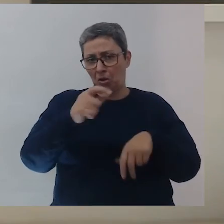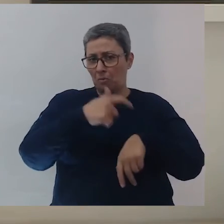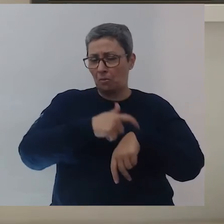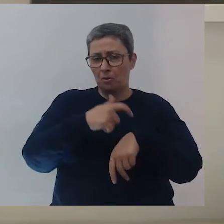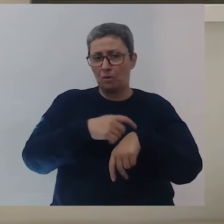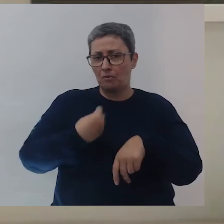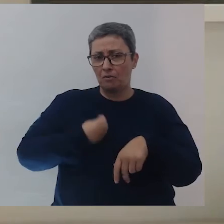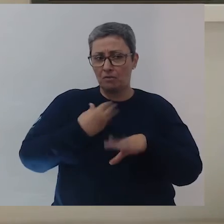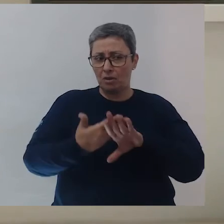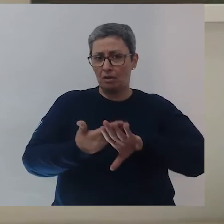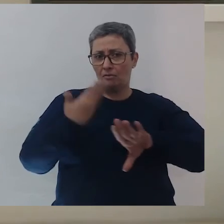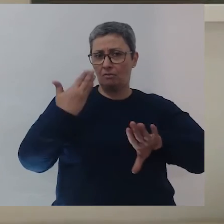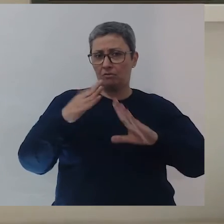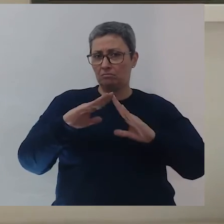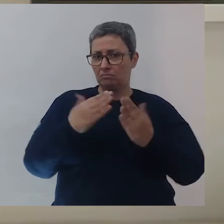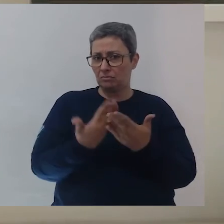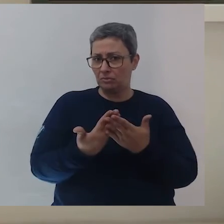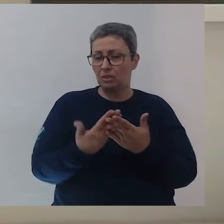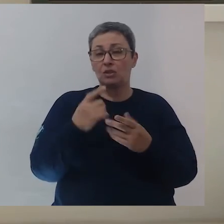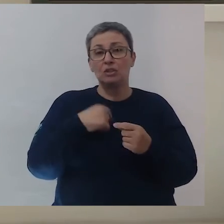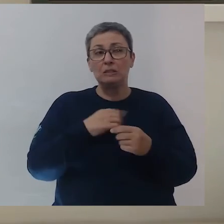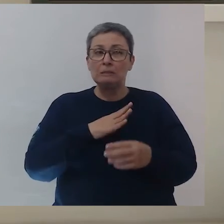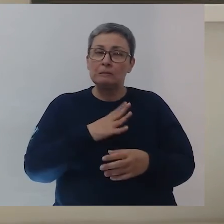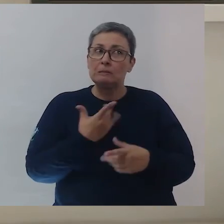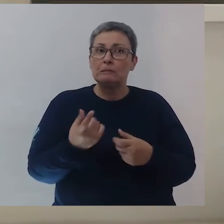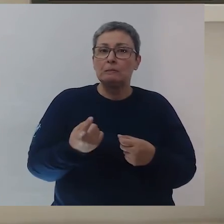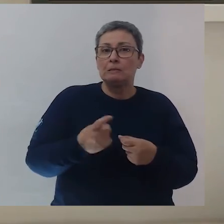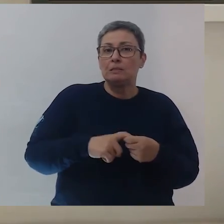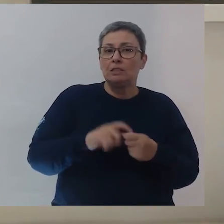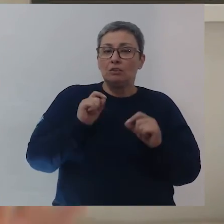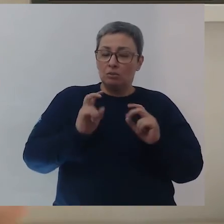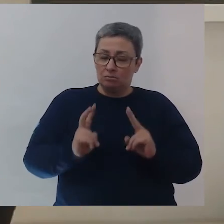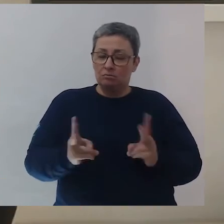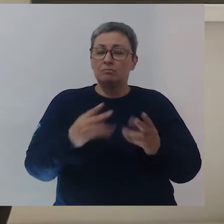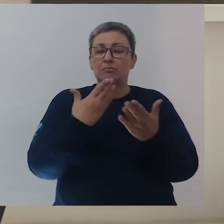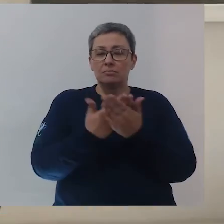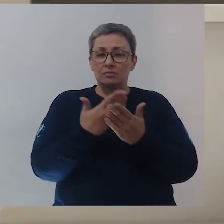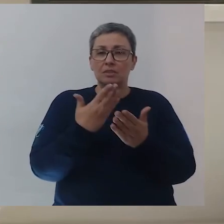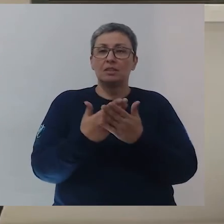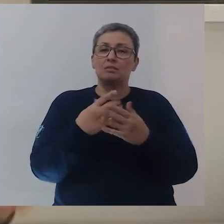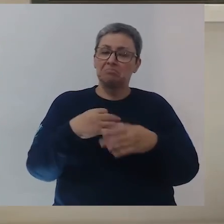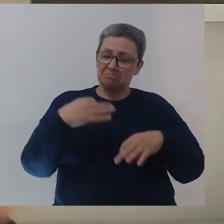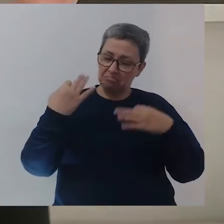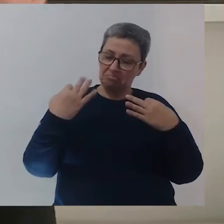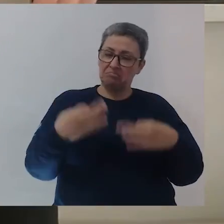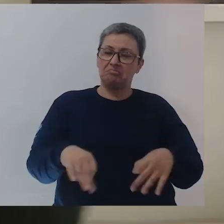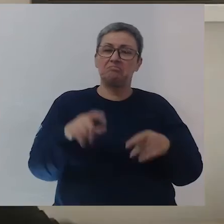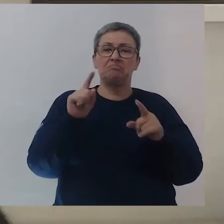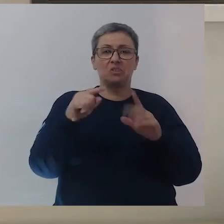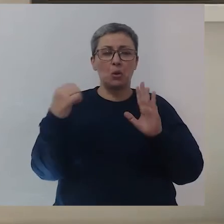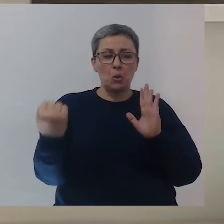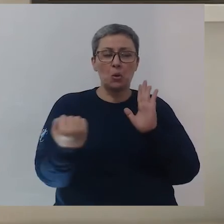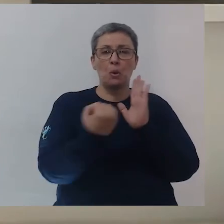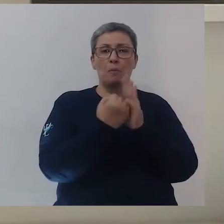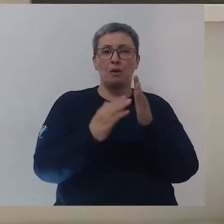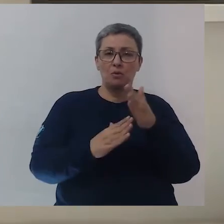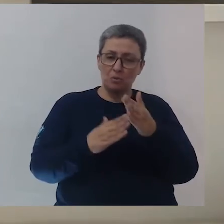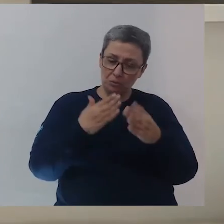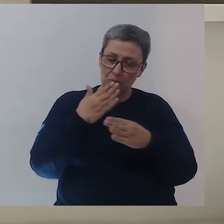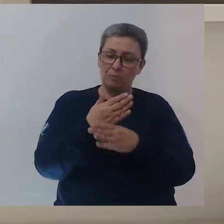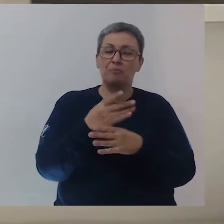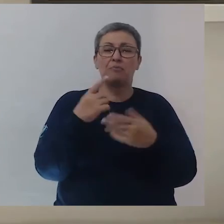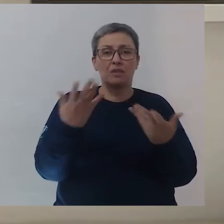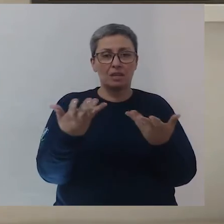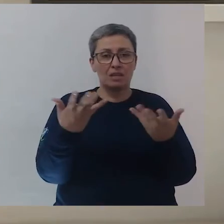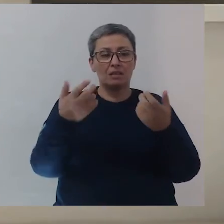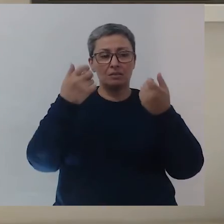a vida te afastou da escola, né? E a coragem de retornar e prosseguir os estudos é, com certeza, um marco de superação, que é o